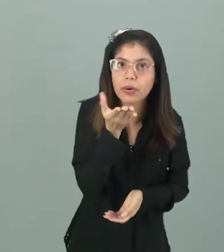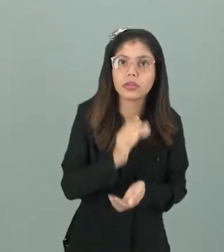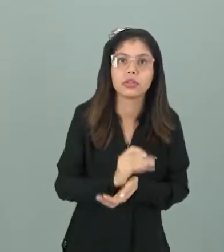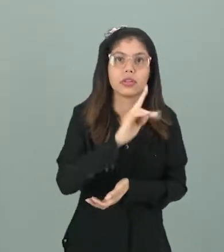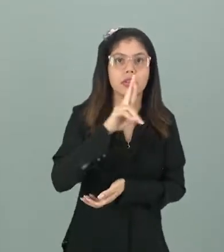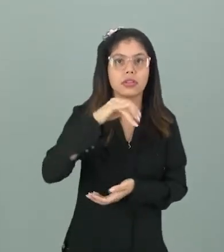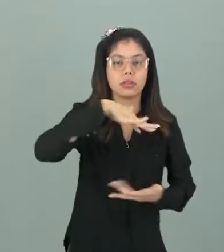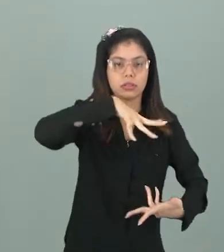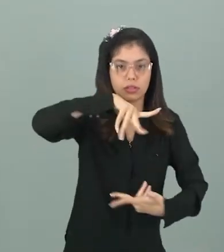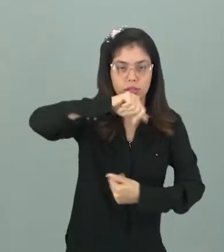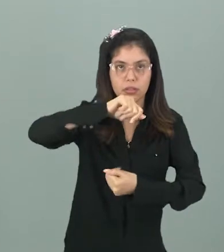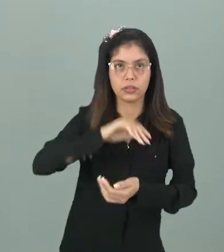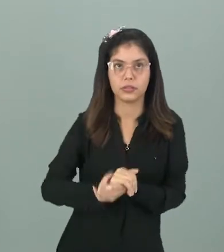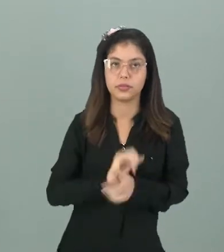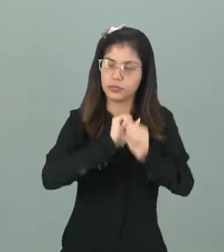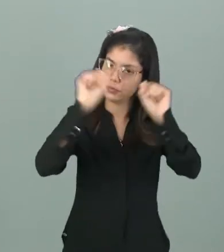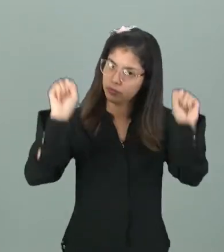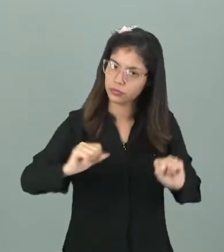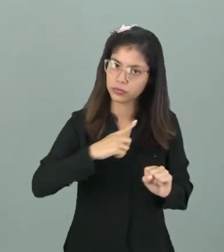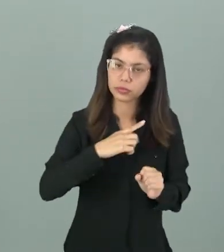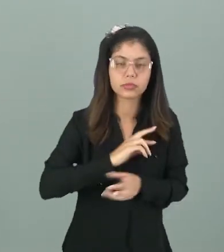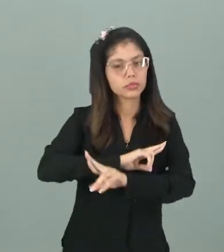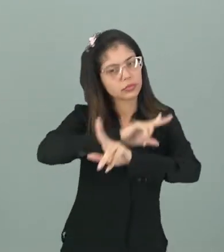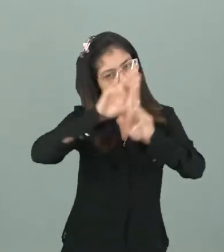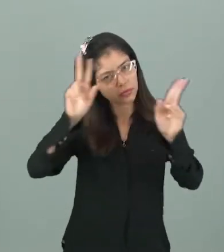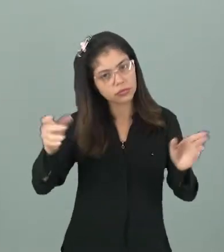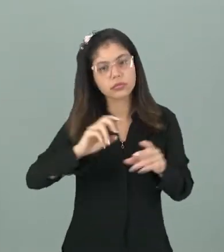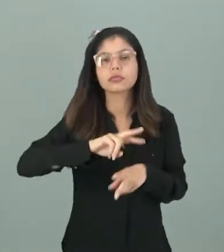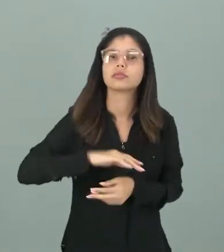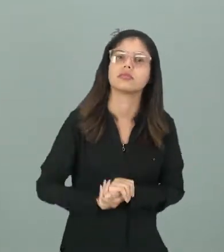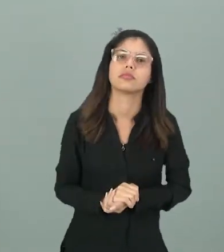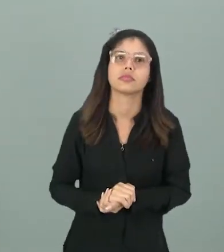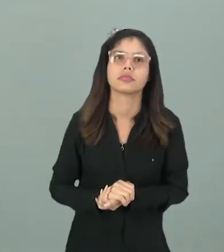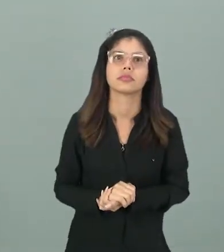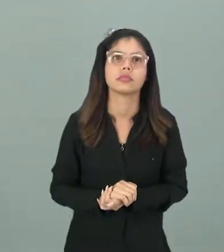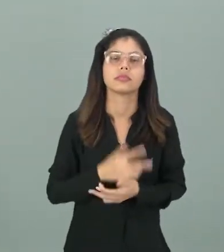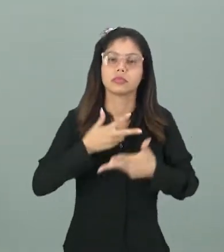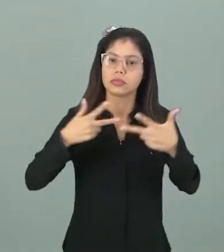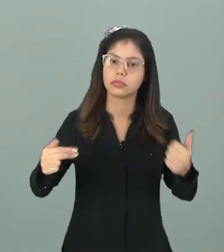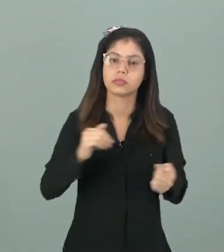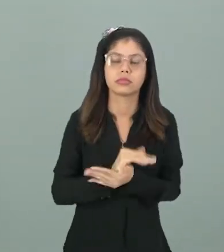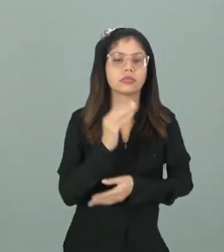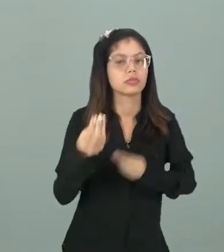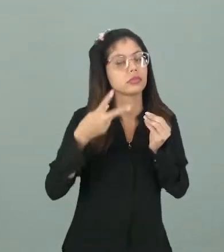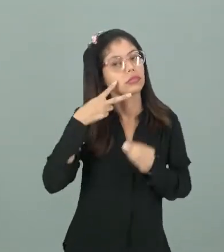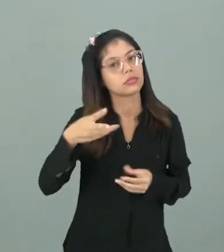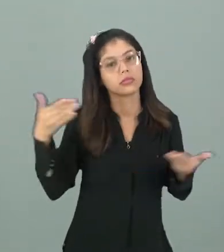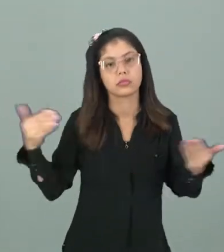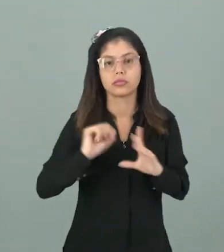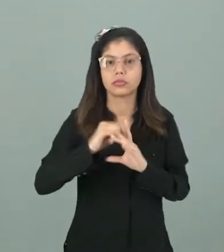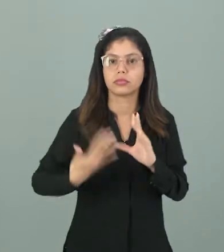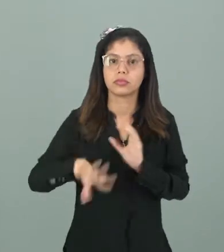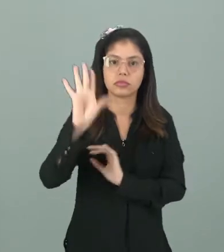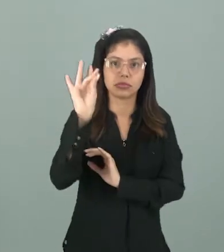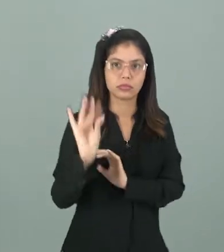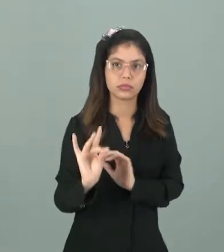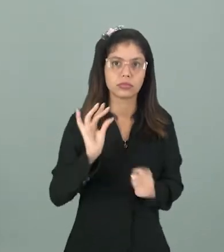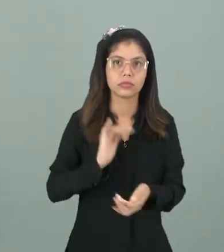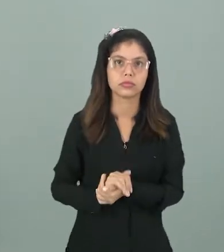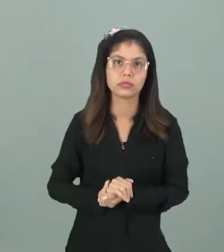poro interplanetário. Então o sistema solar tem uma série de componentes e a gente vai ver um pouquinho das características de cada um.